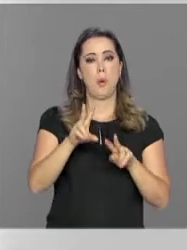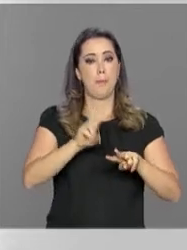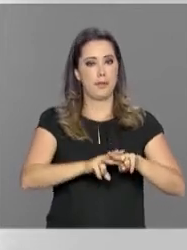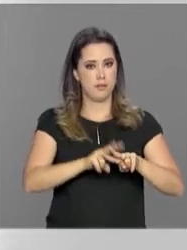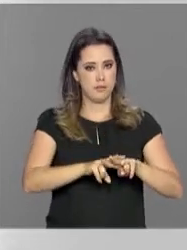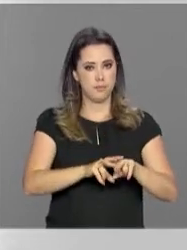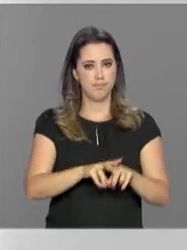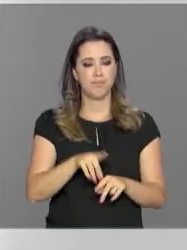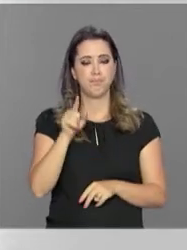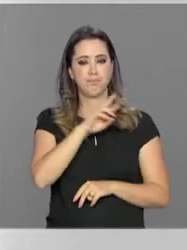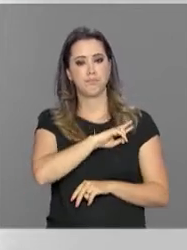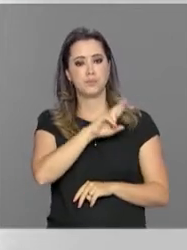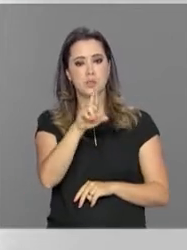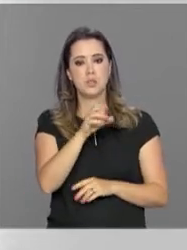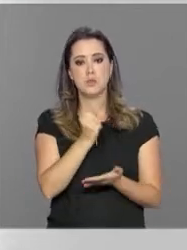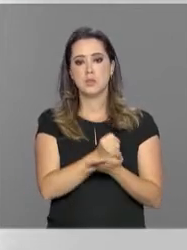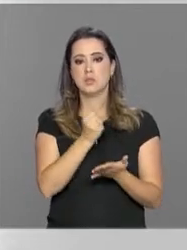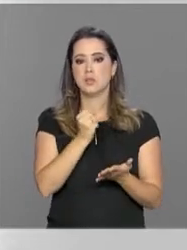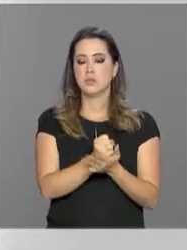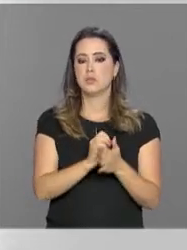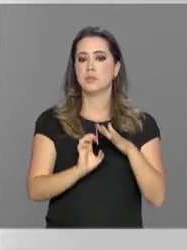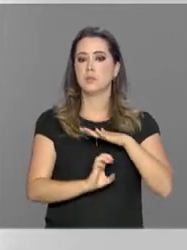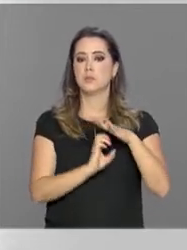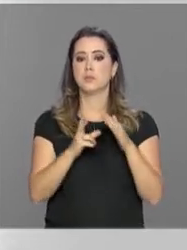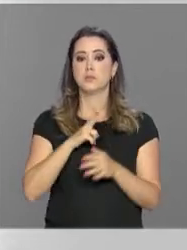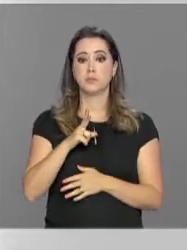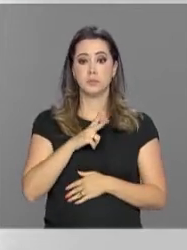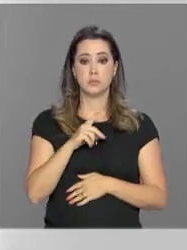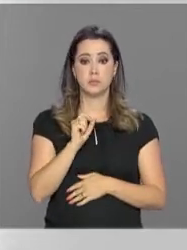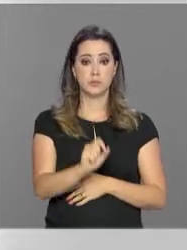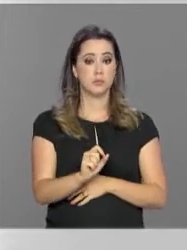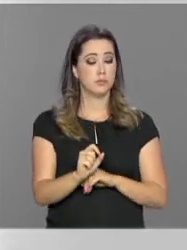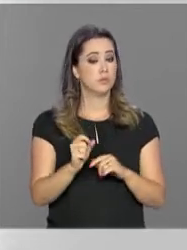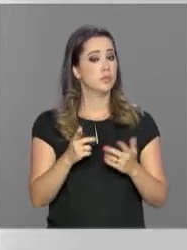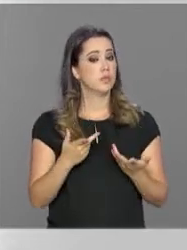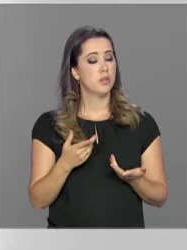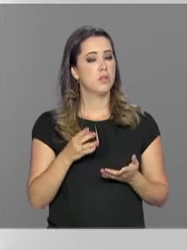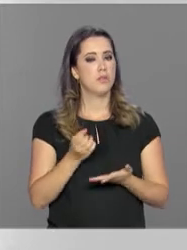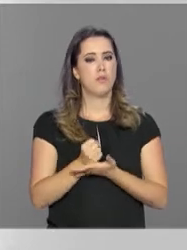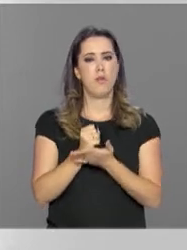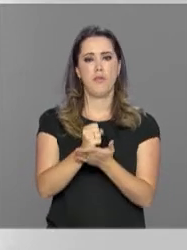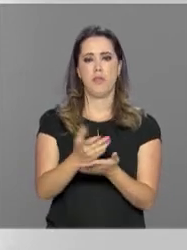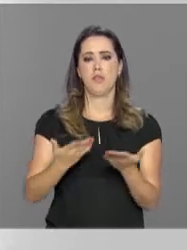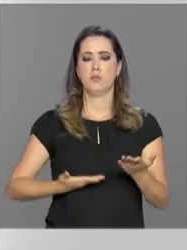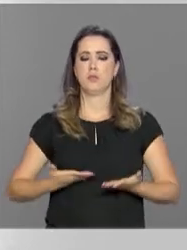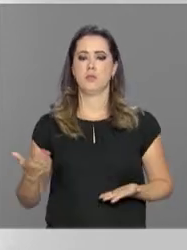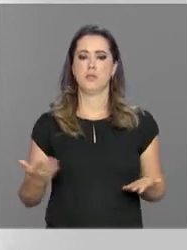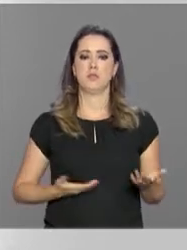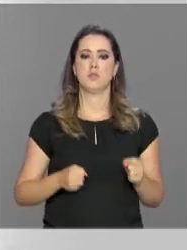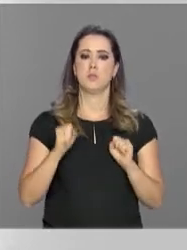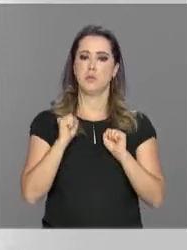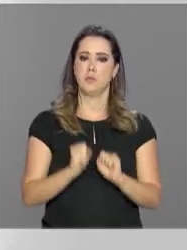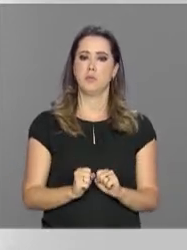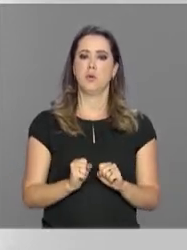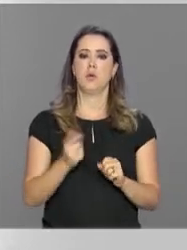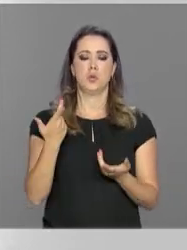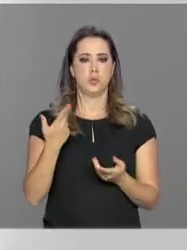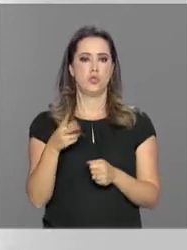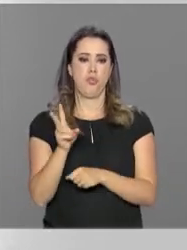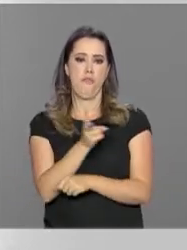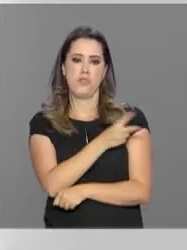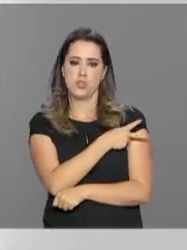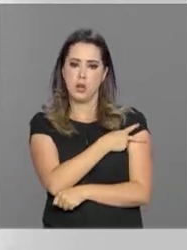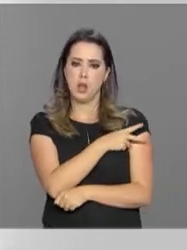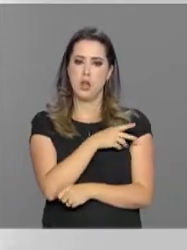As responsáveis pelas contratações vão ser as empresas privadas que vão prestar o serviço. Podem ser serviços como de